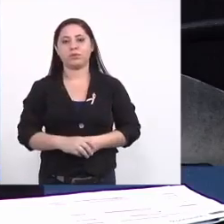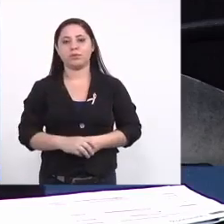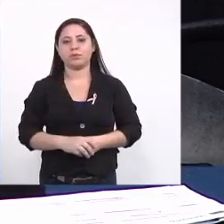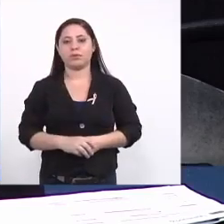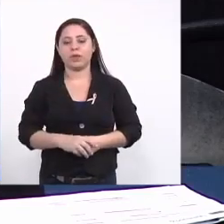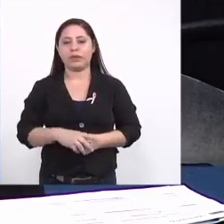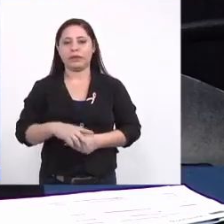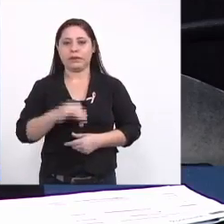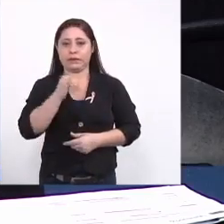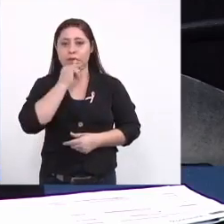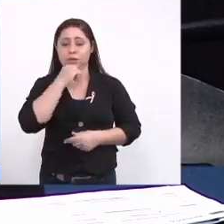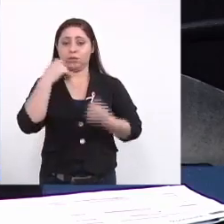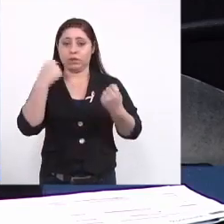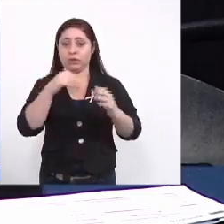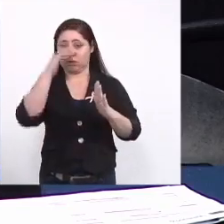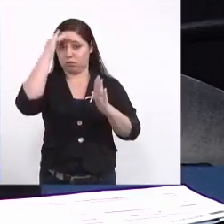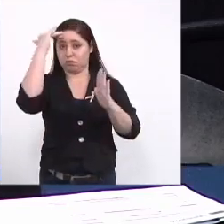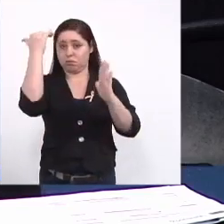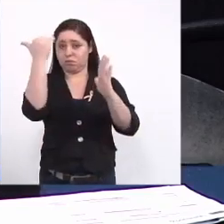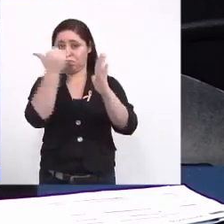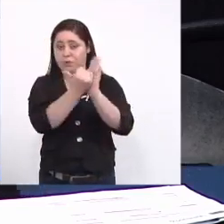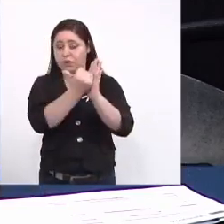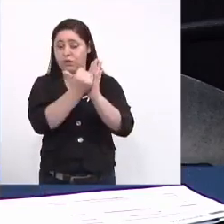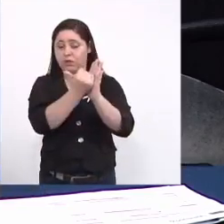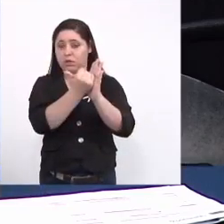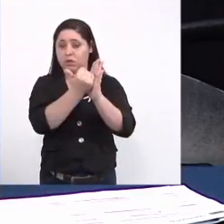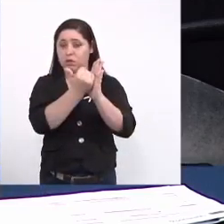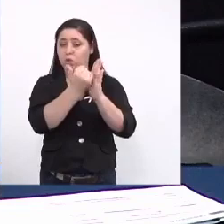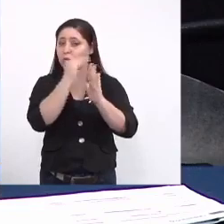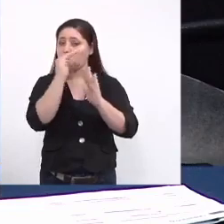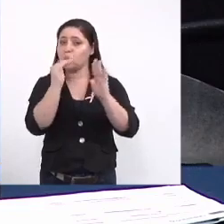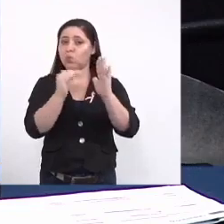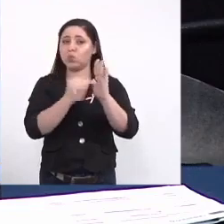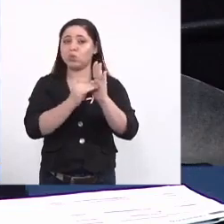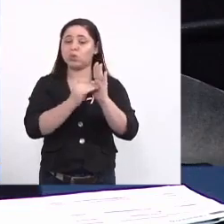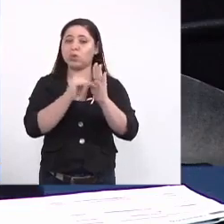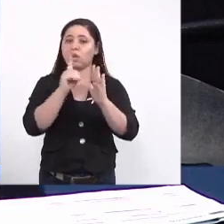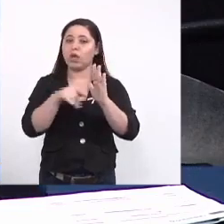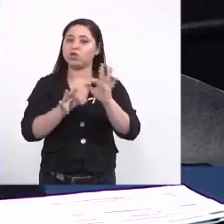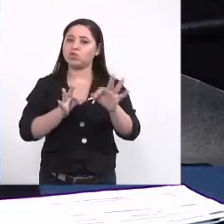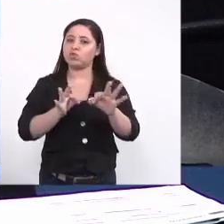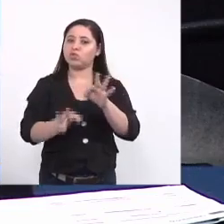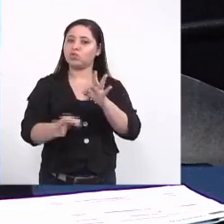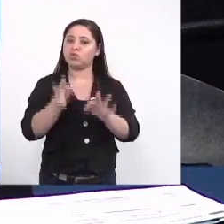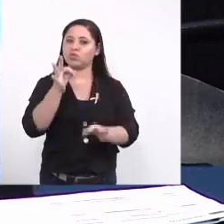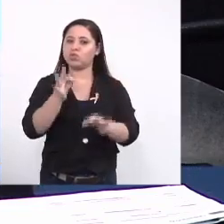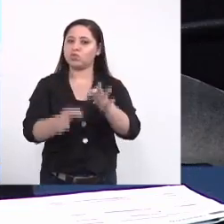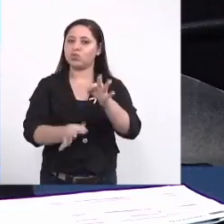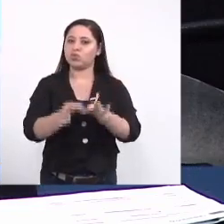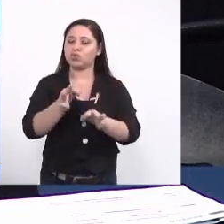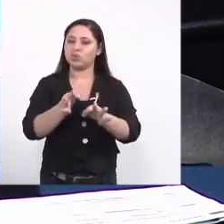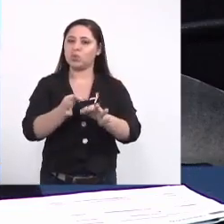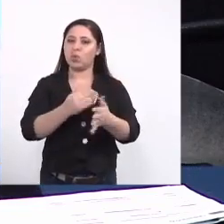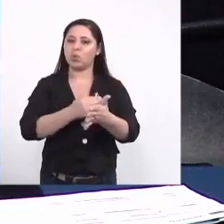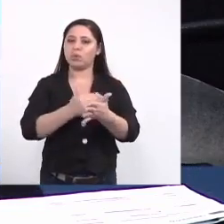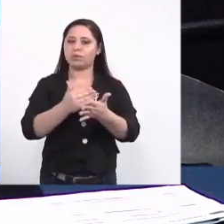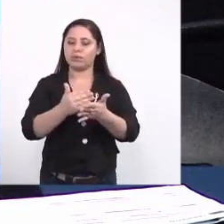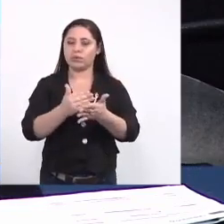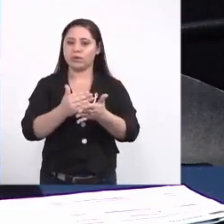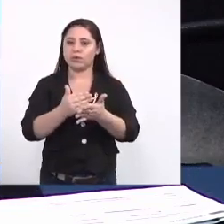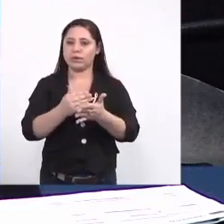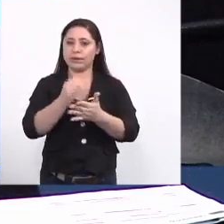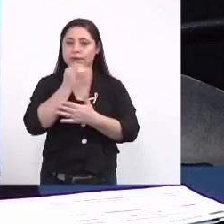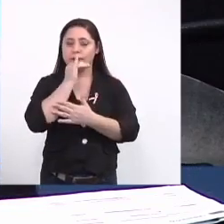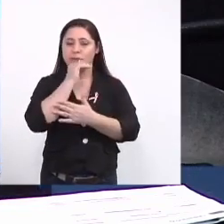quebrar algumas algumas questões como a iniciativa né